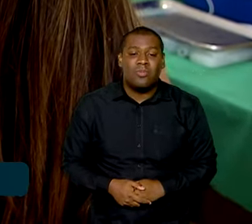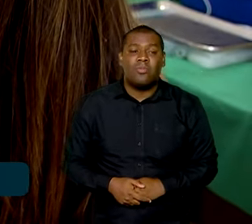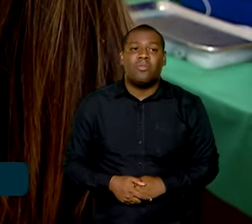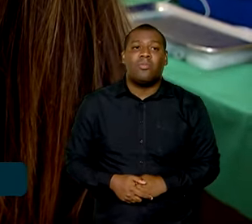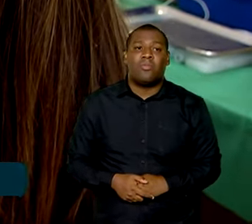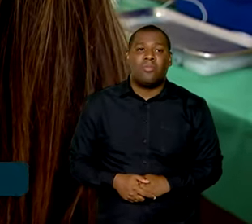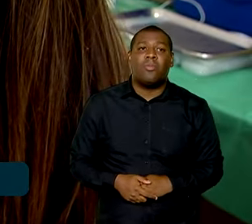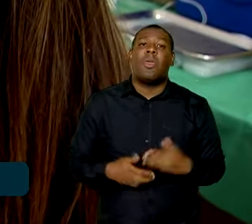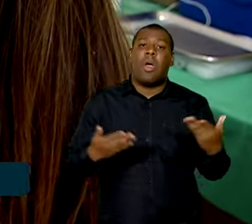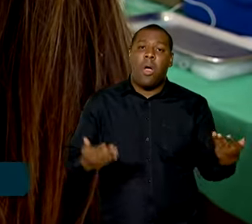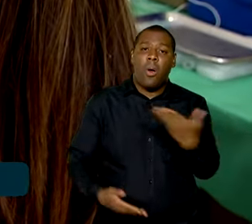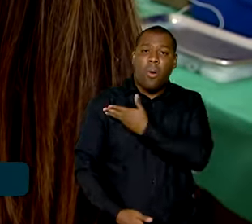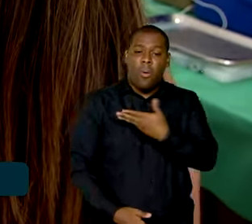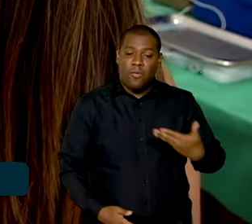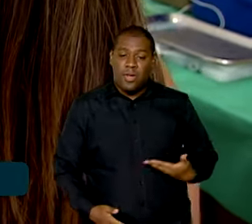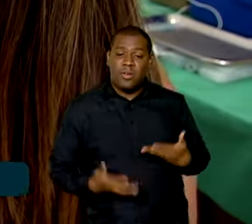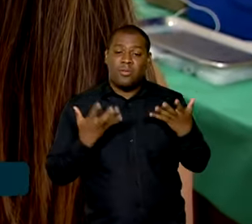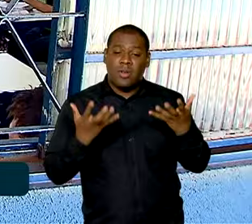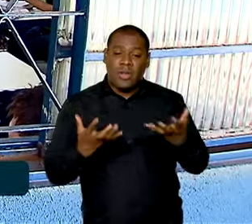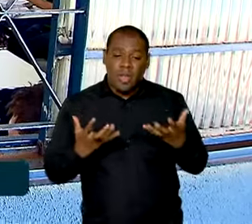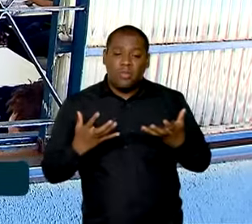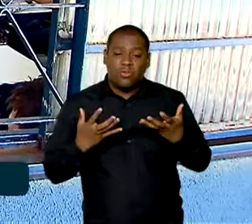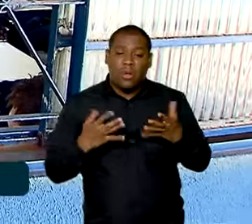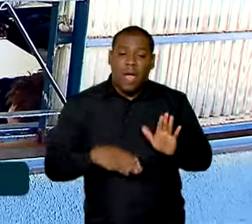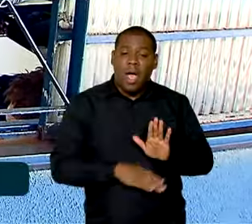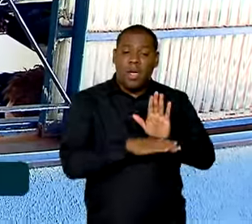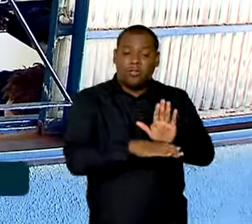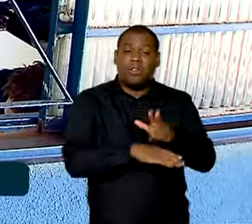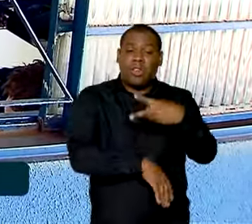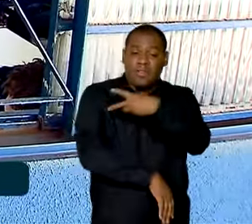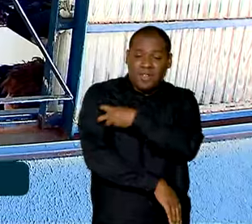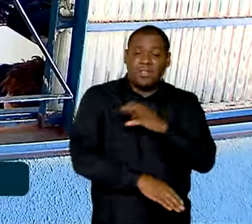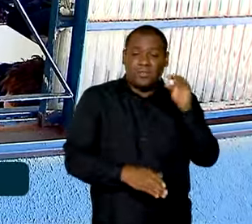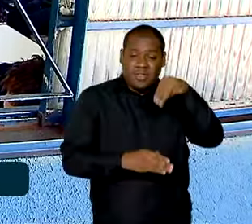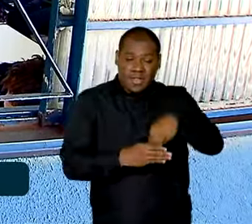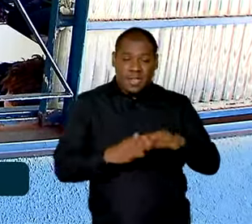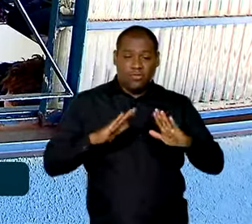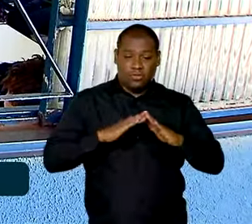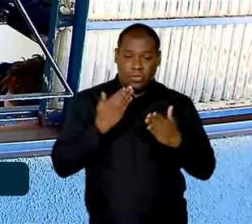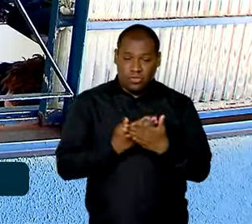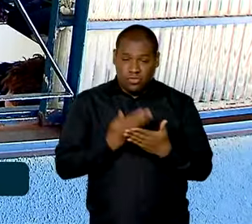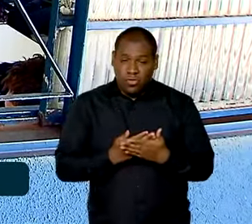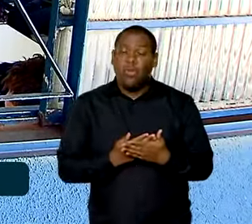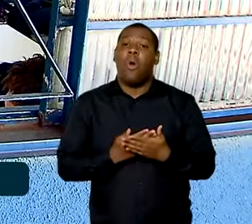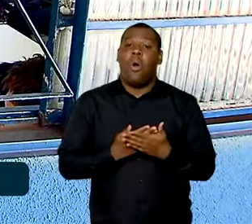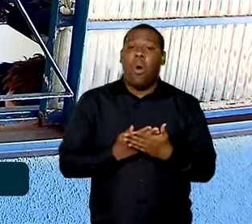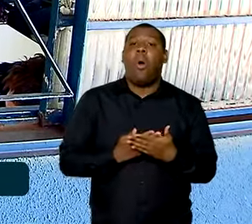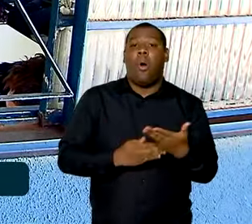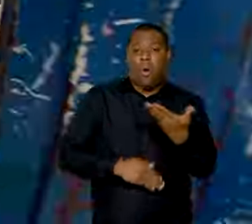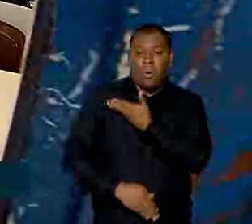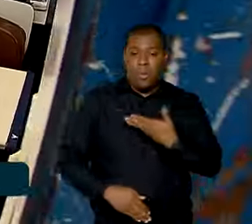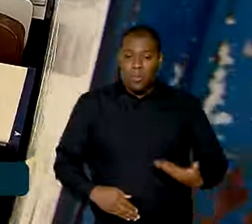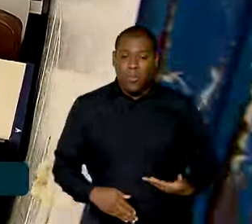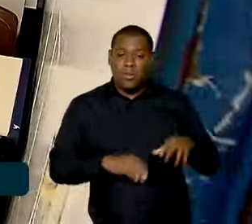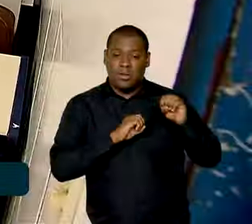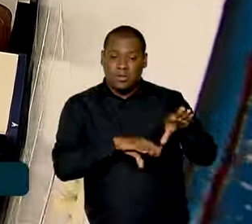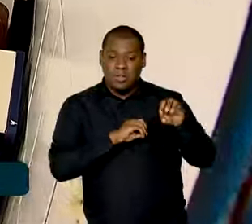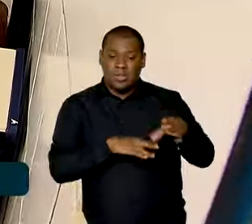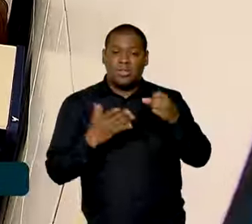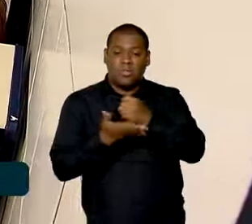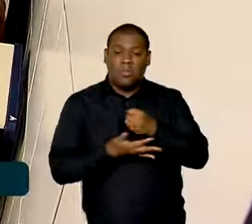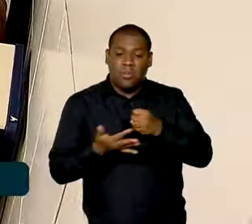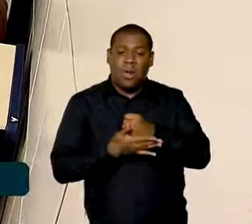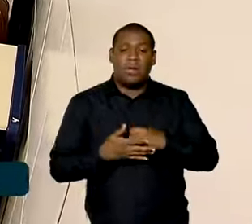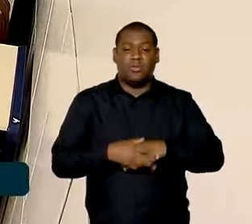atual cenário, o governo quer levar a vacinação para as escolas públicas de ensino fundamental. A medida está sendo